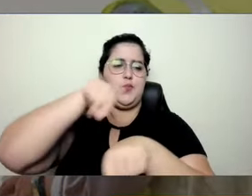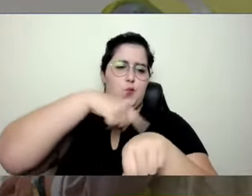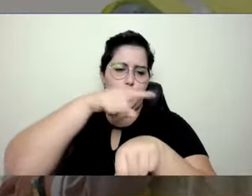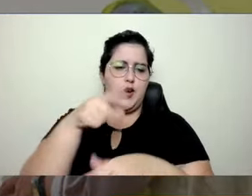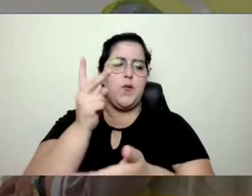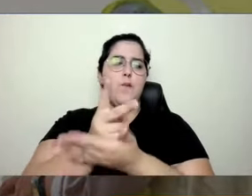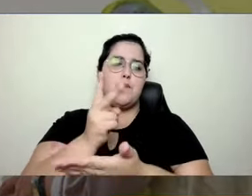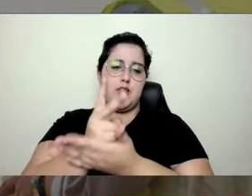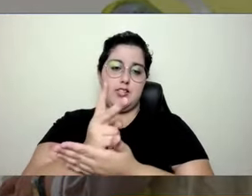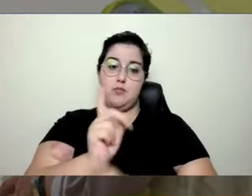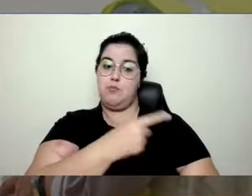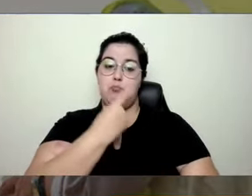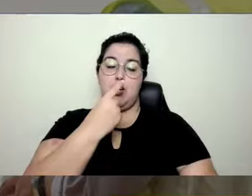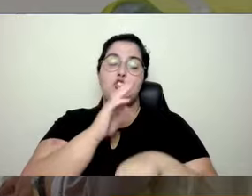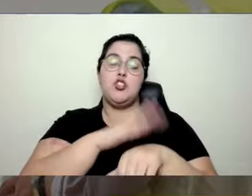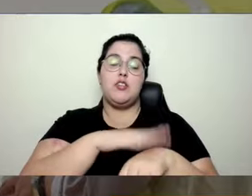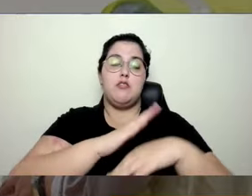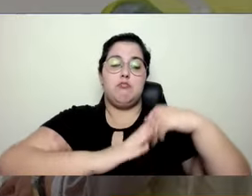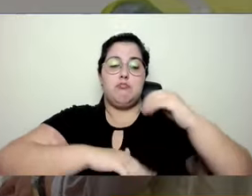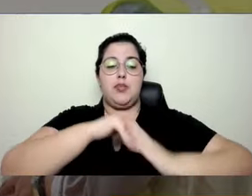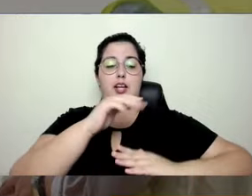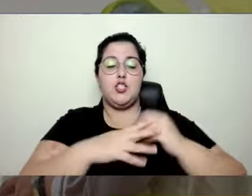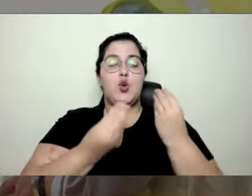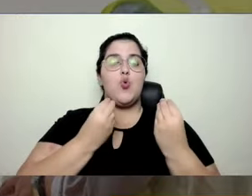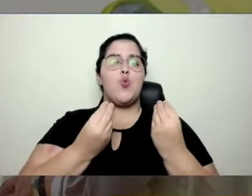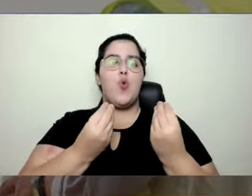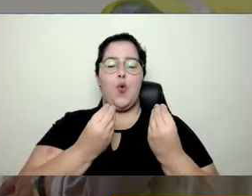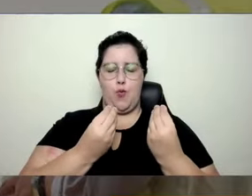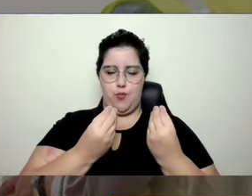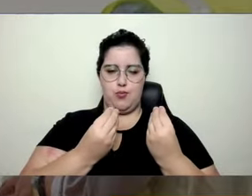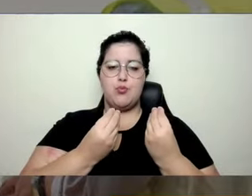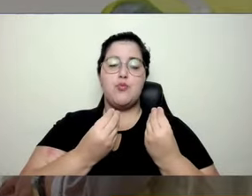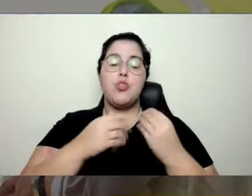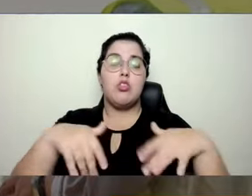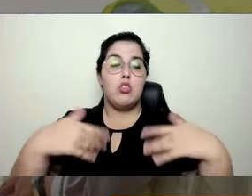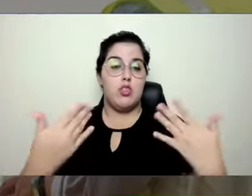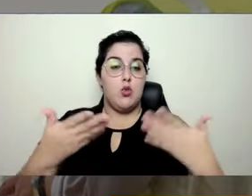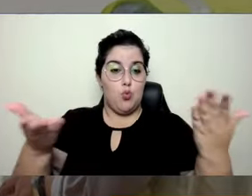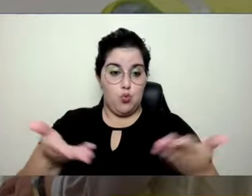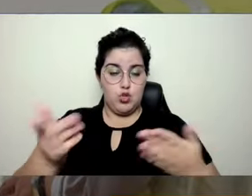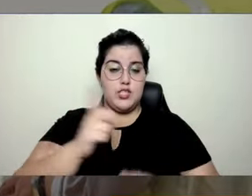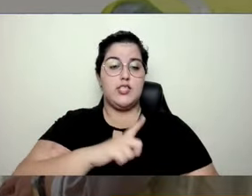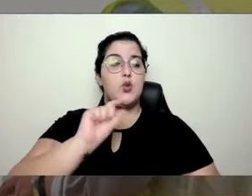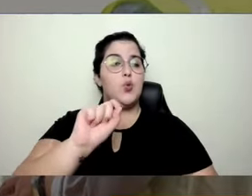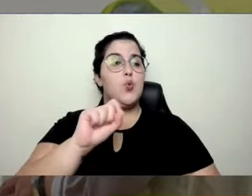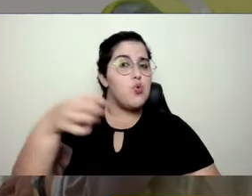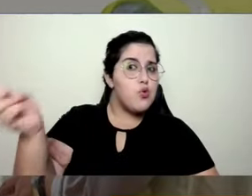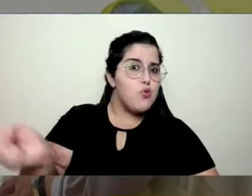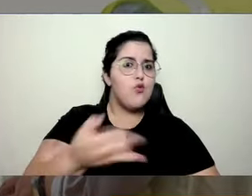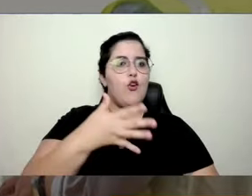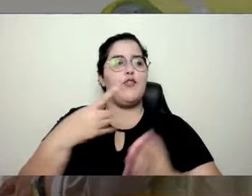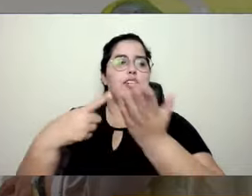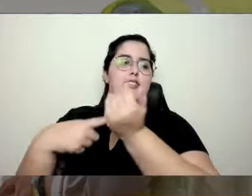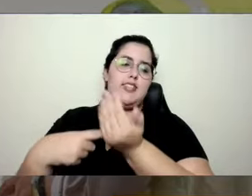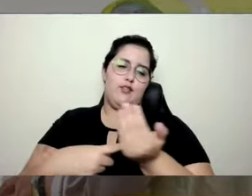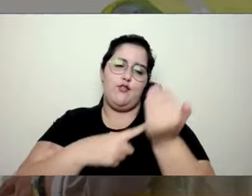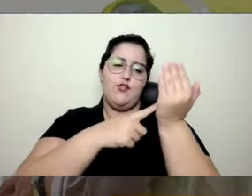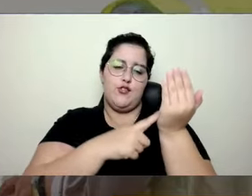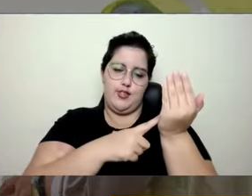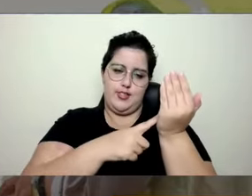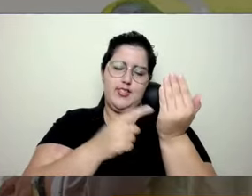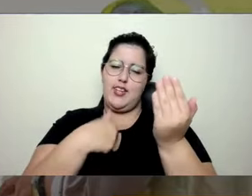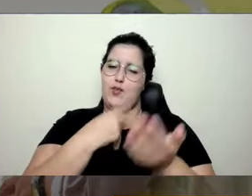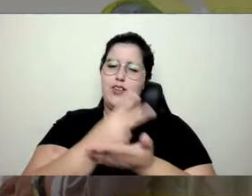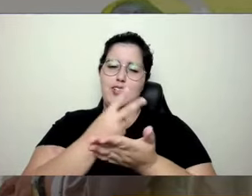gente mexe no como. Então, hoje, as tecnologias, elas fazem, brinco muito, Anderson,